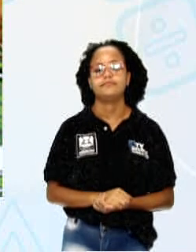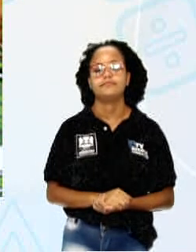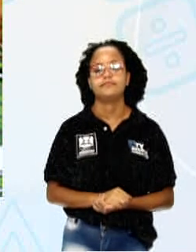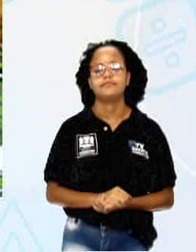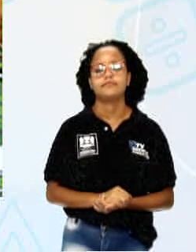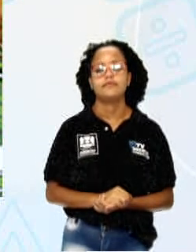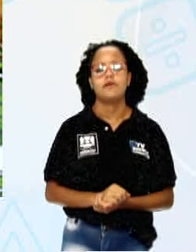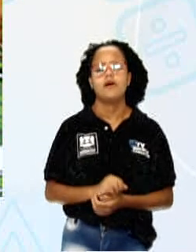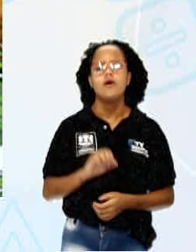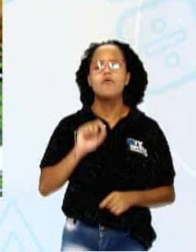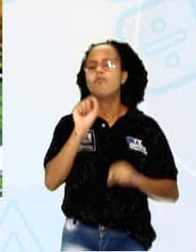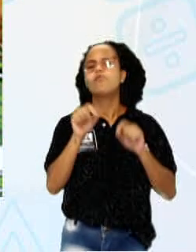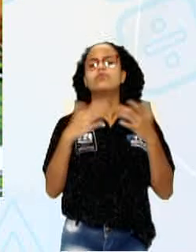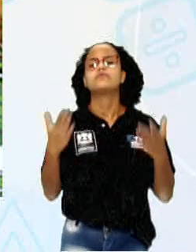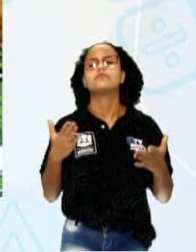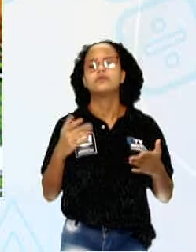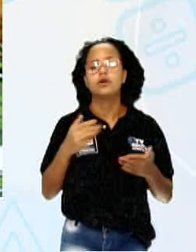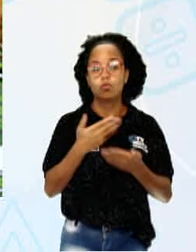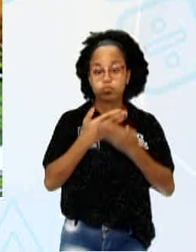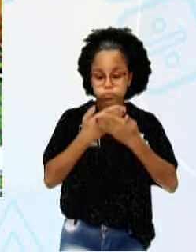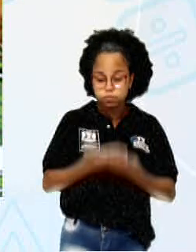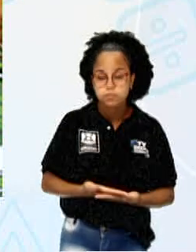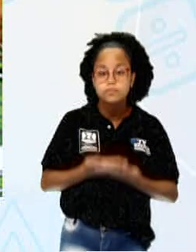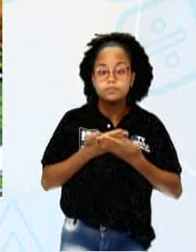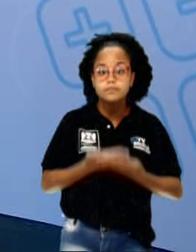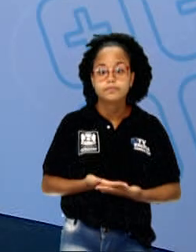diz aí qual é o suporte?